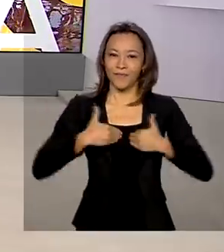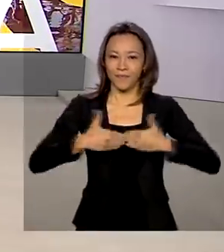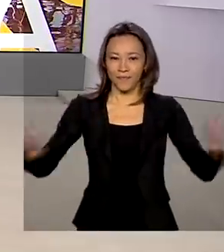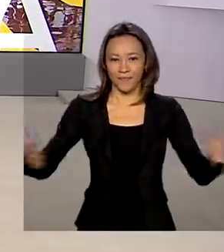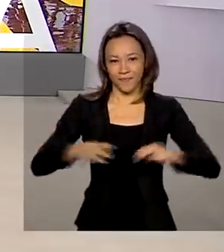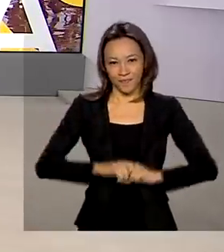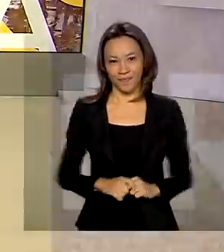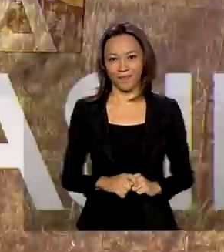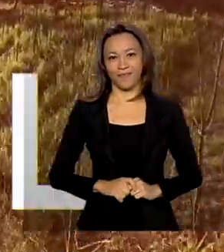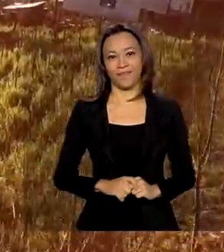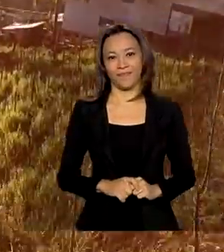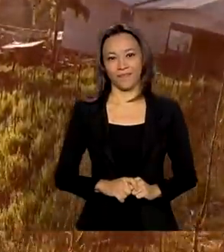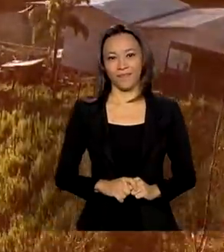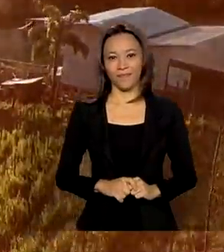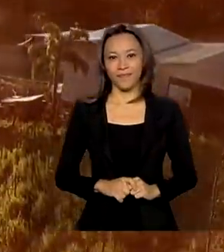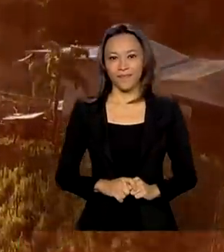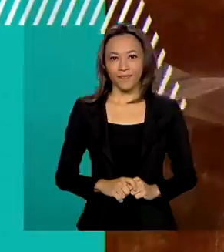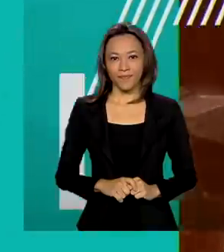começando.